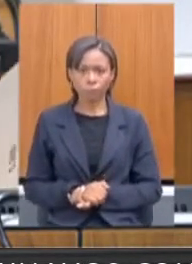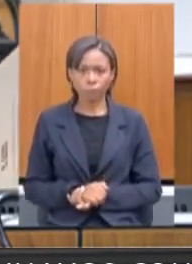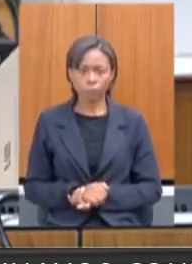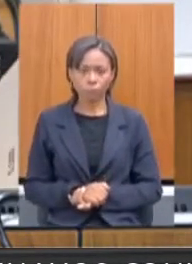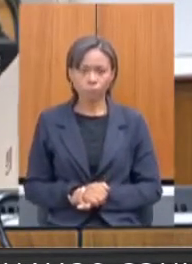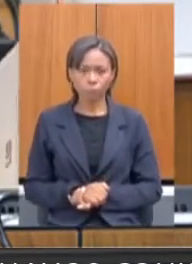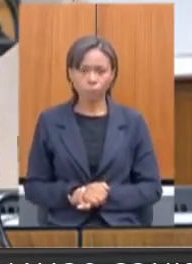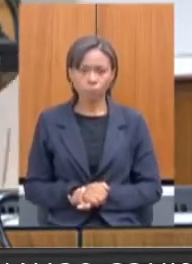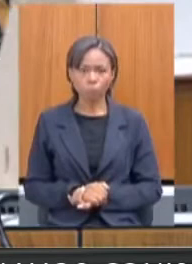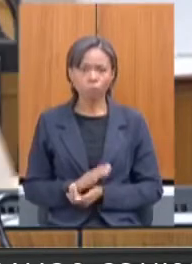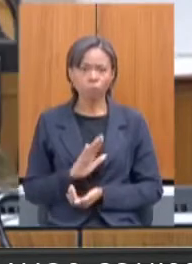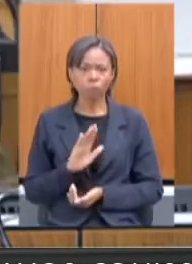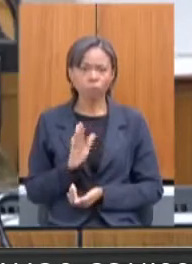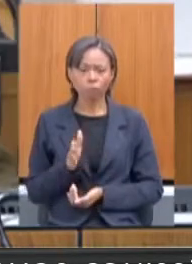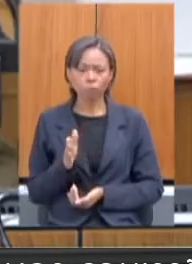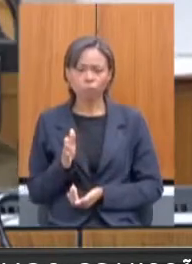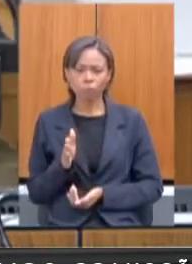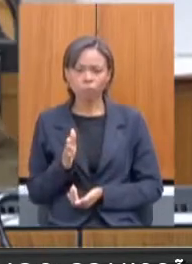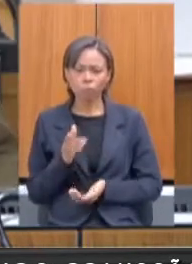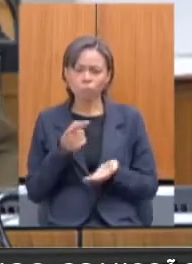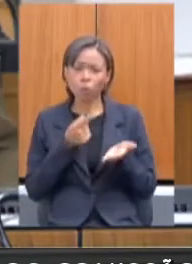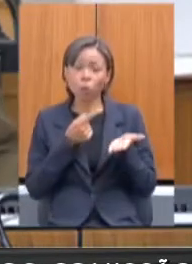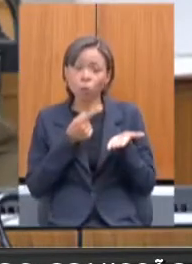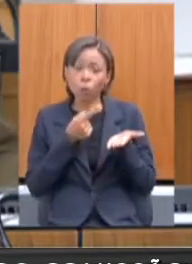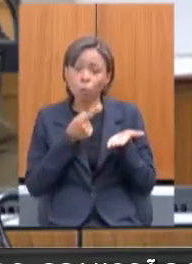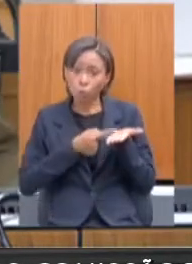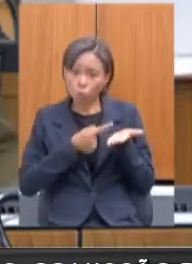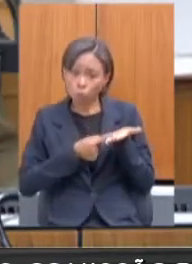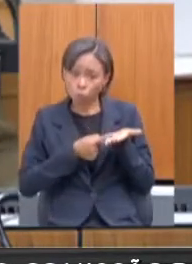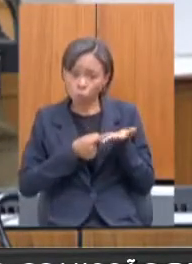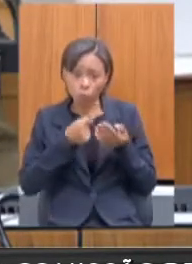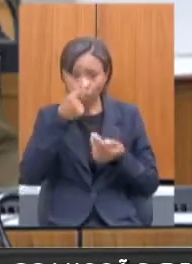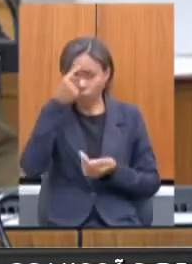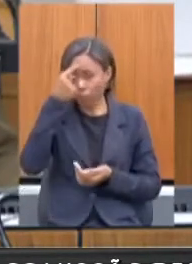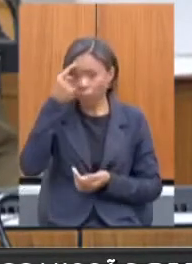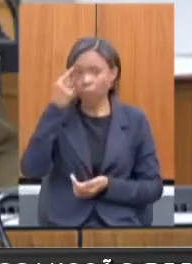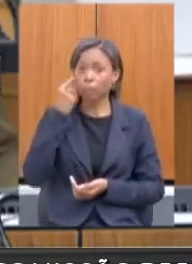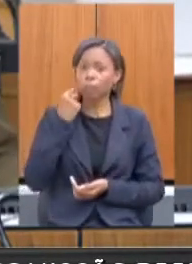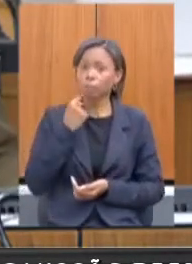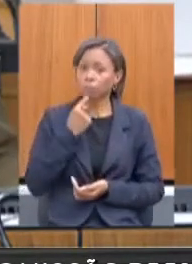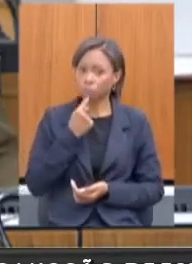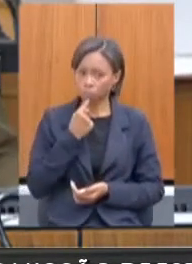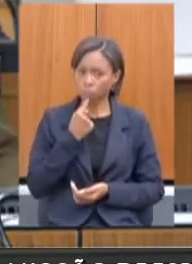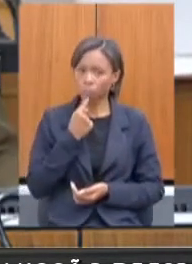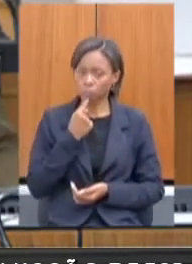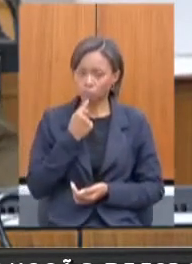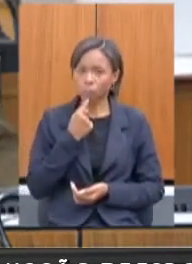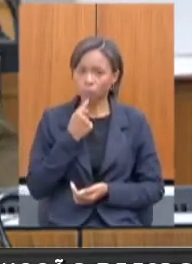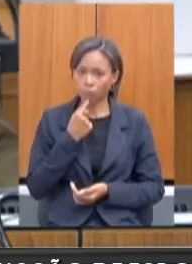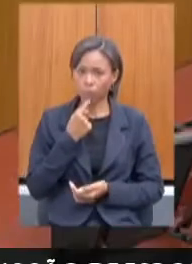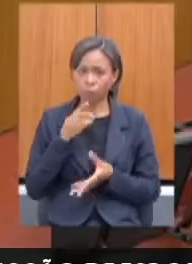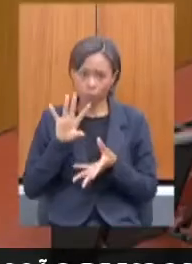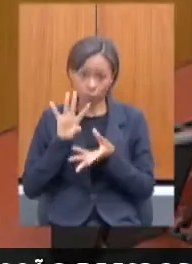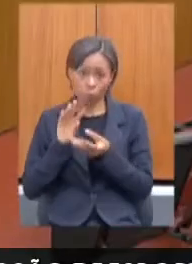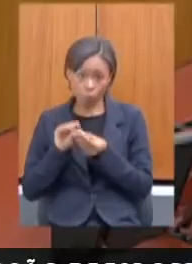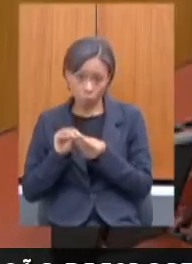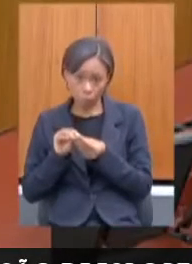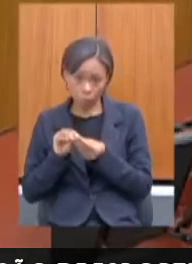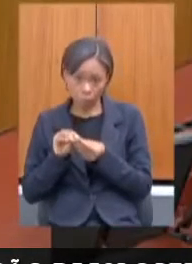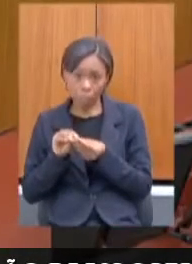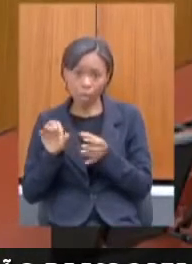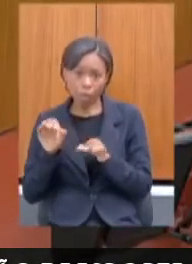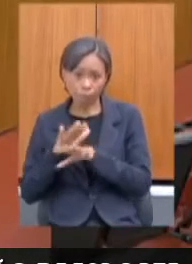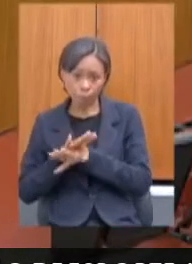Nós tínhamos combinado de a gente meia hora. Isso, vamos lá para concluir, a gente passa para os